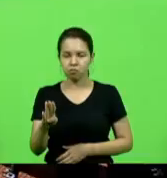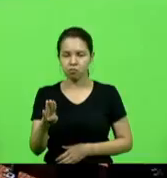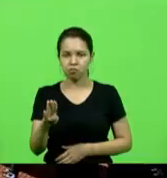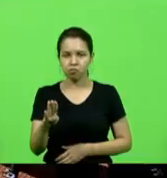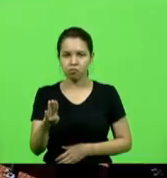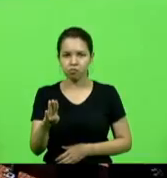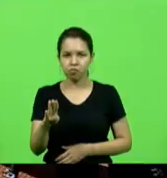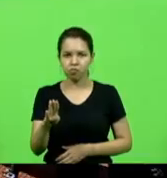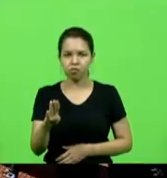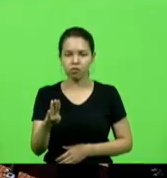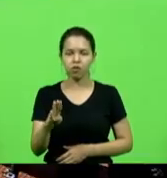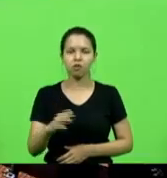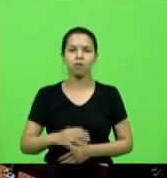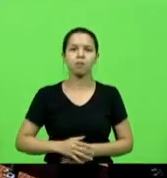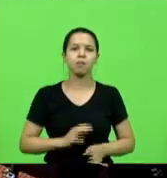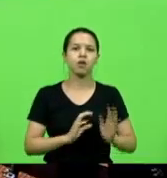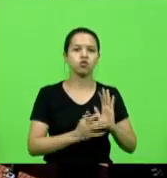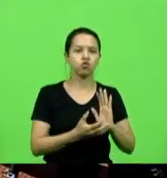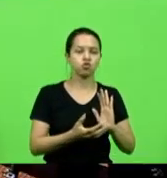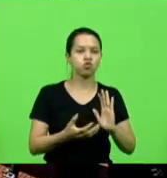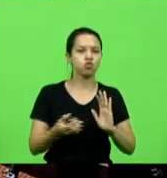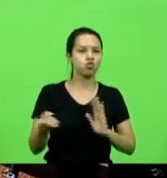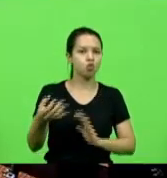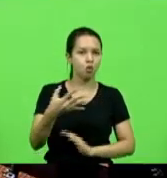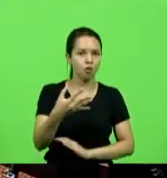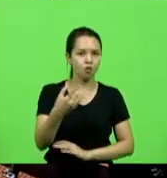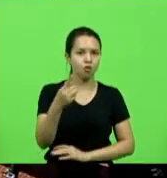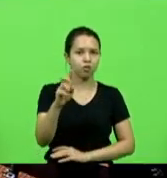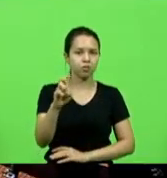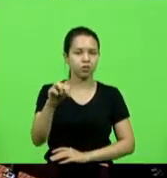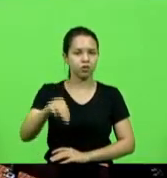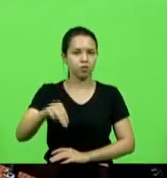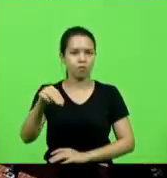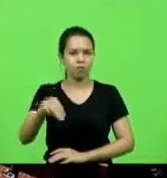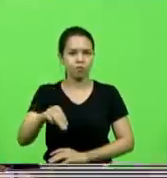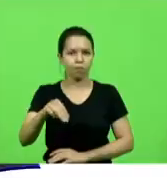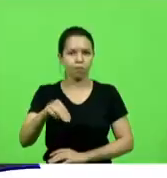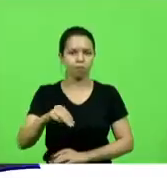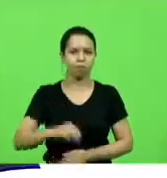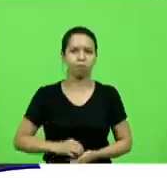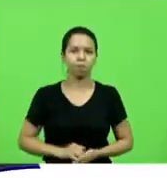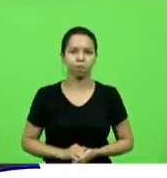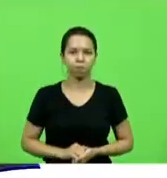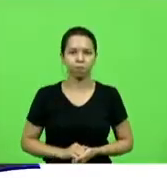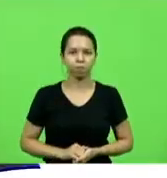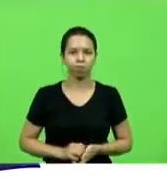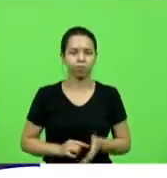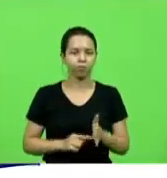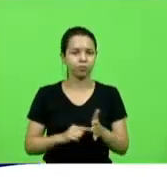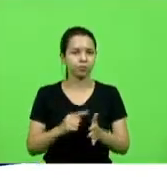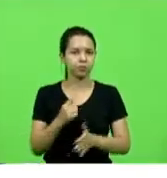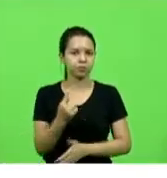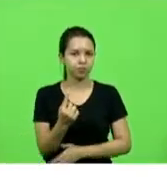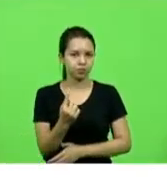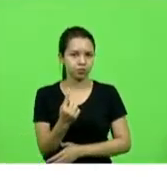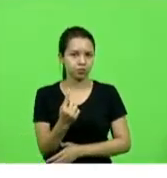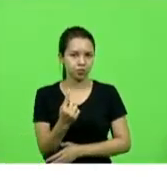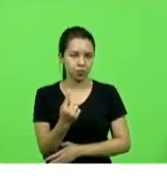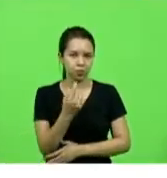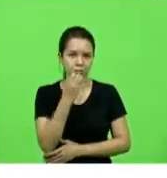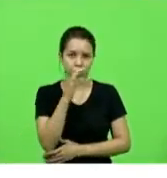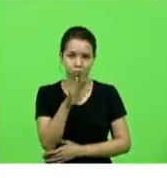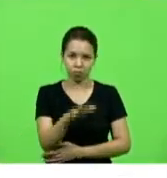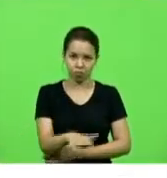nosso deputado voney weber bom primeiramente boa tarde nosso